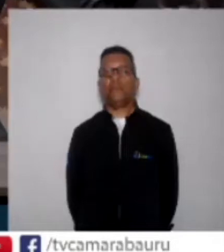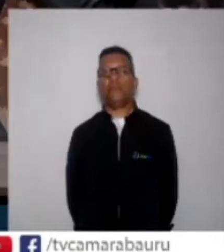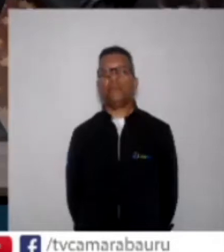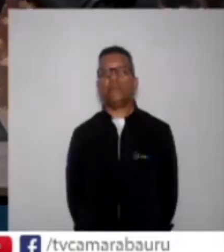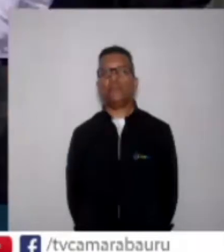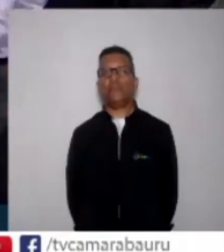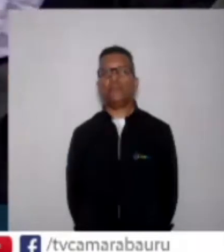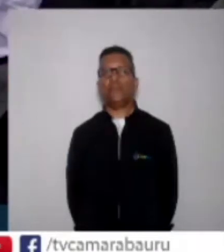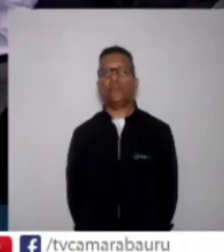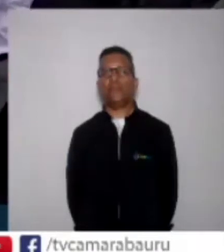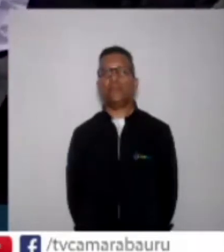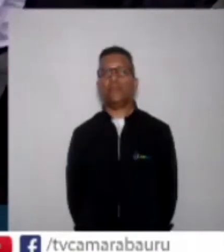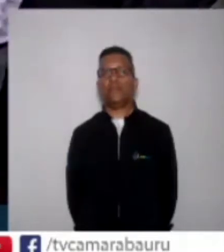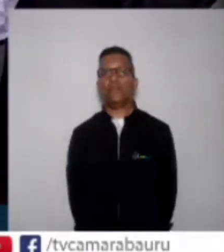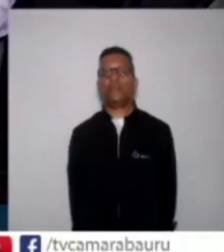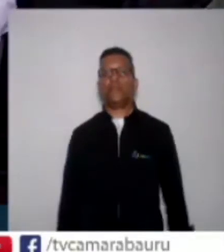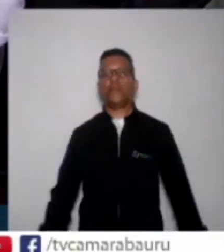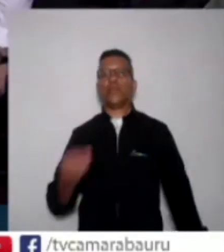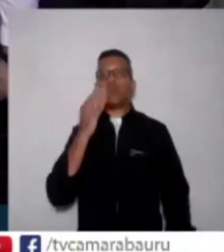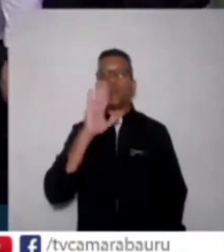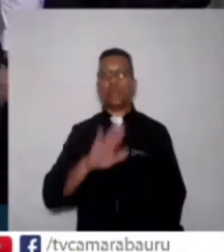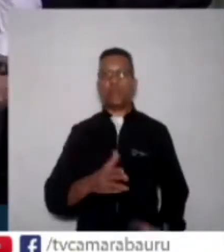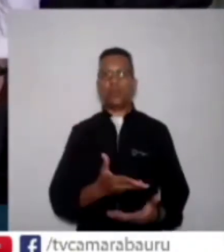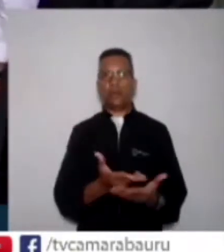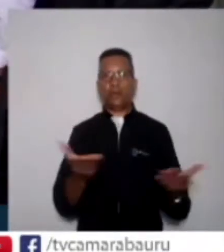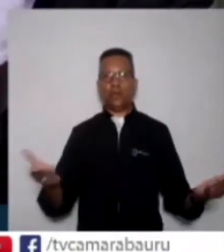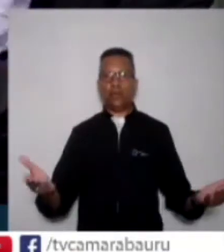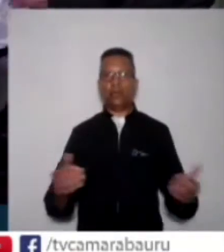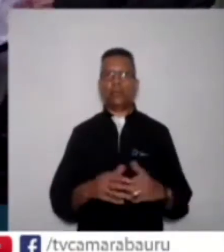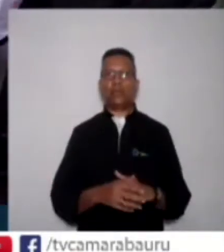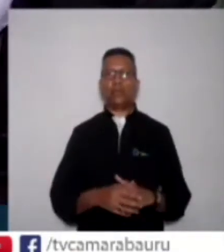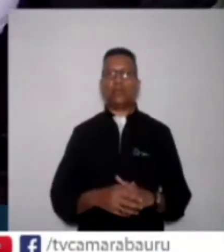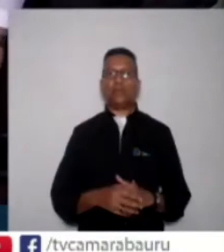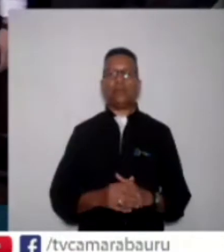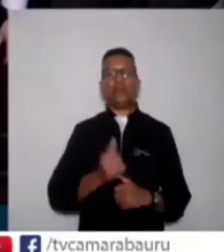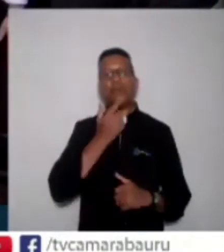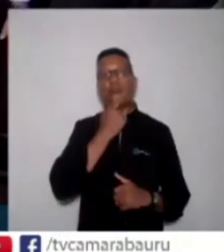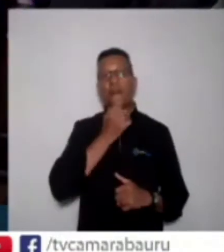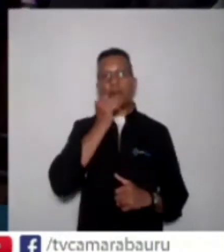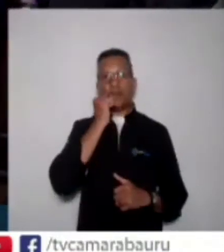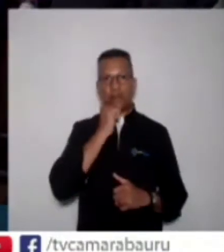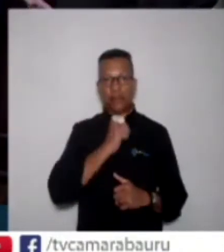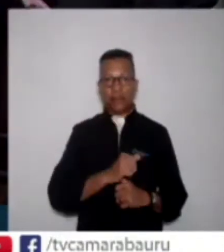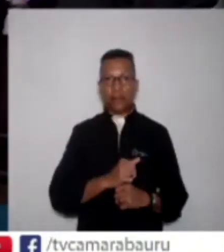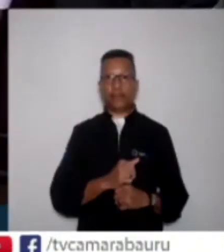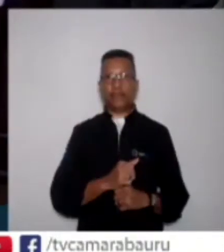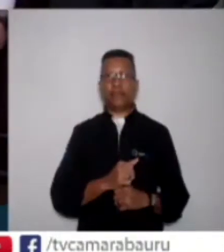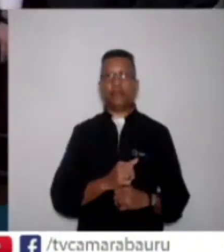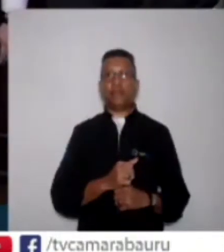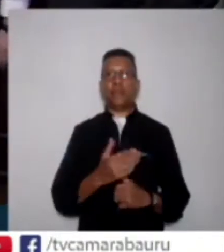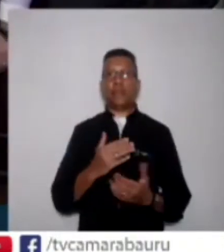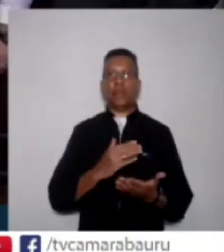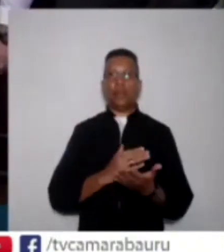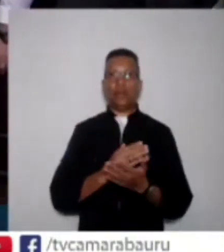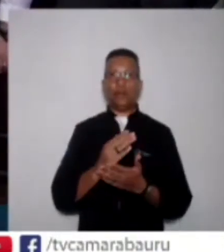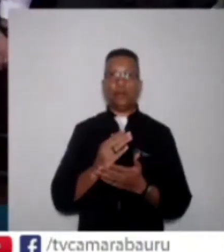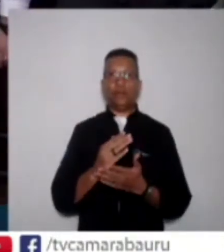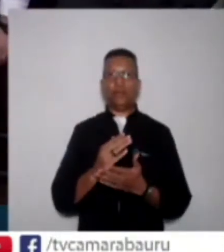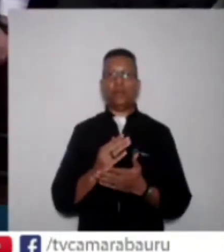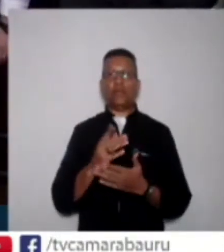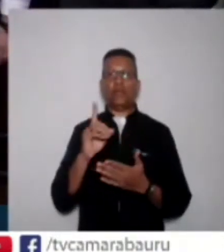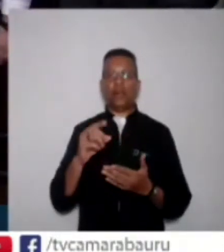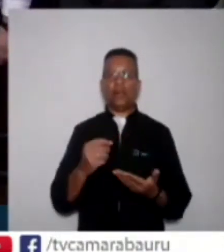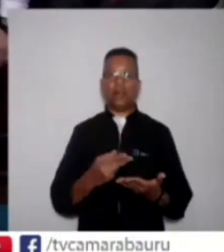Boa tarde a todos, senhoras e senhores. Dando início a essa entrega de